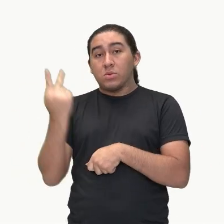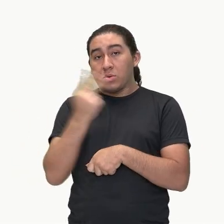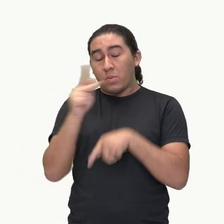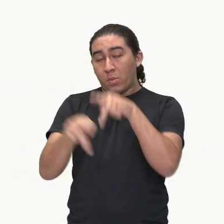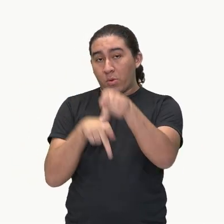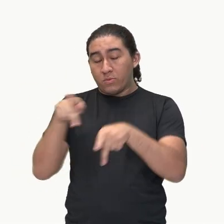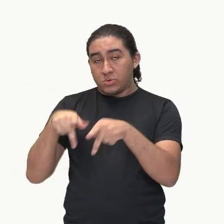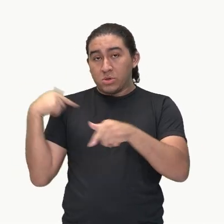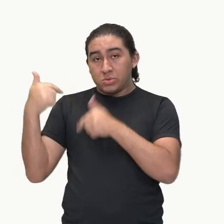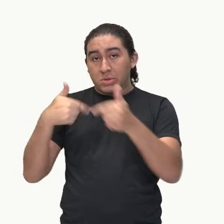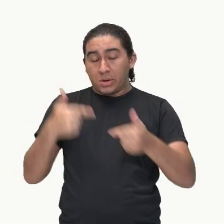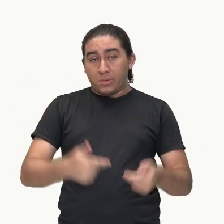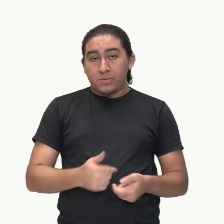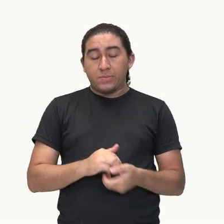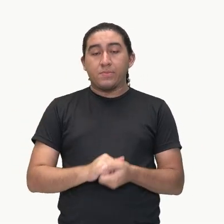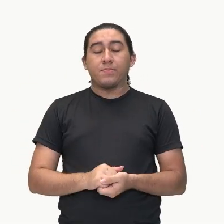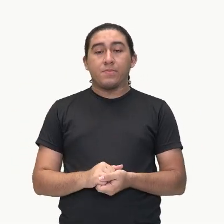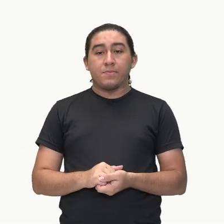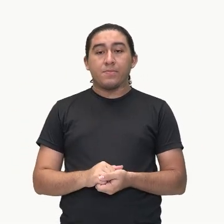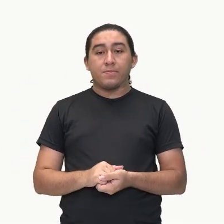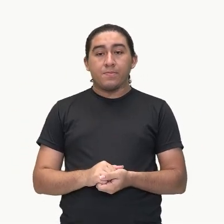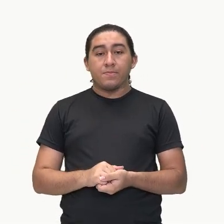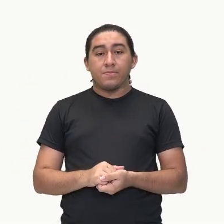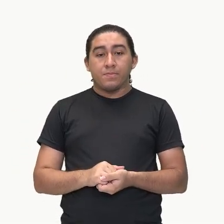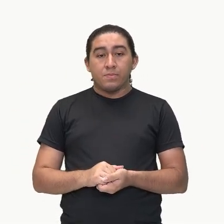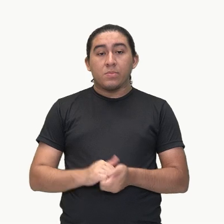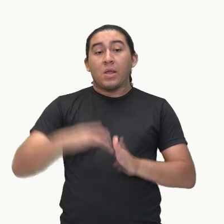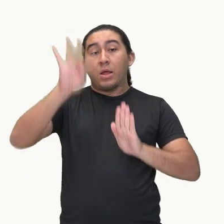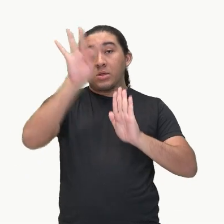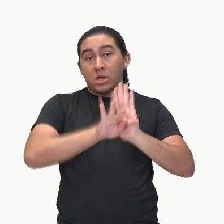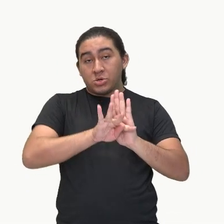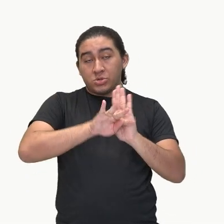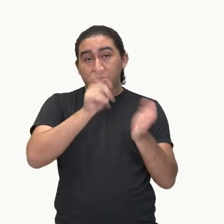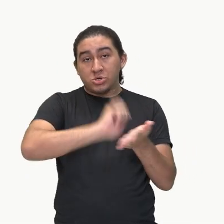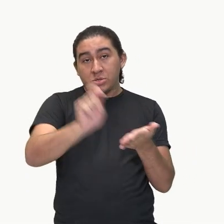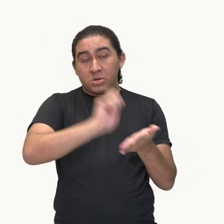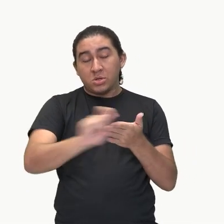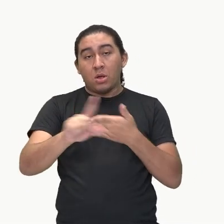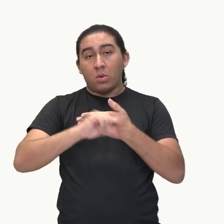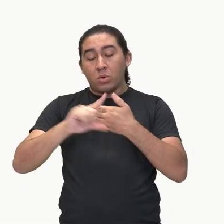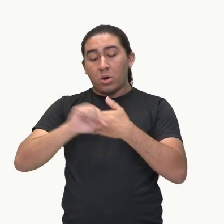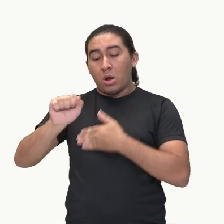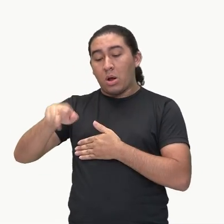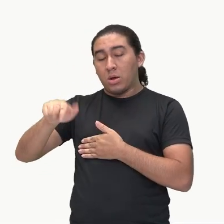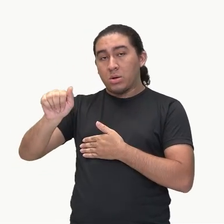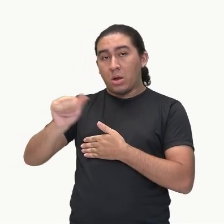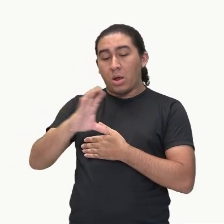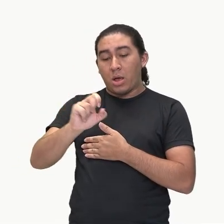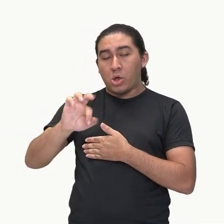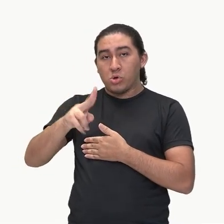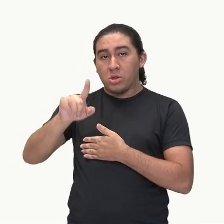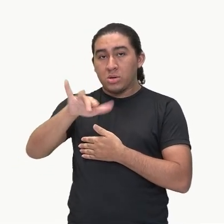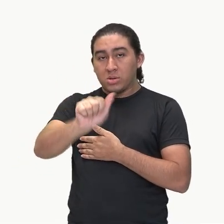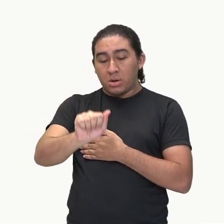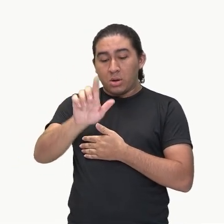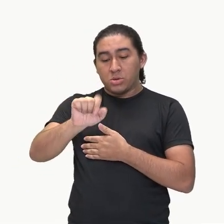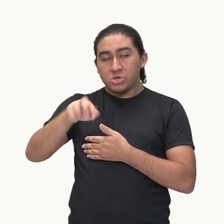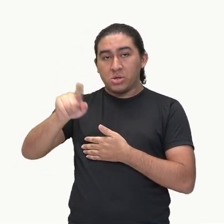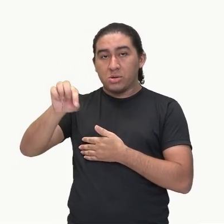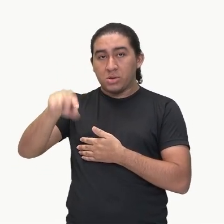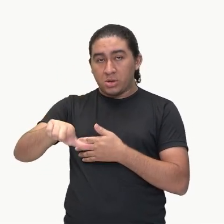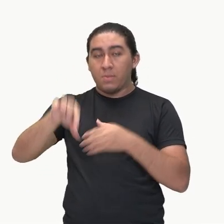de povos tradicionais. Esse texto foi escrito por Ana Carolina Angelim Damasceno e